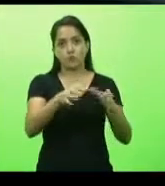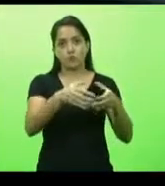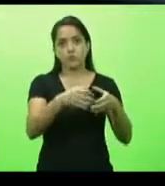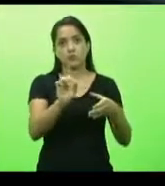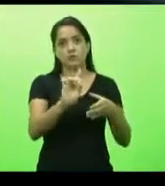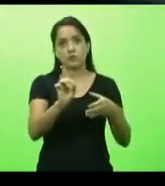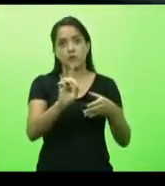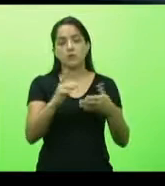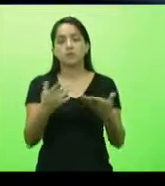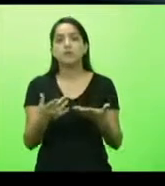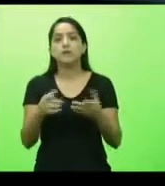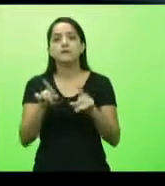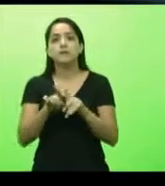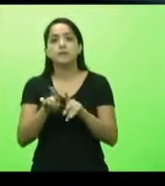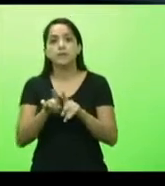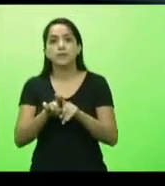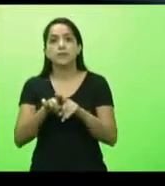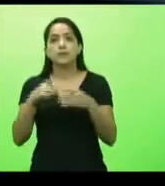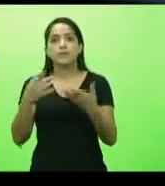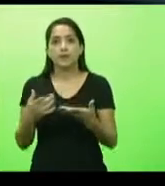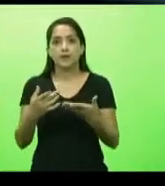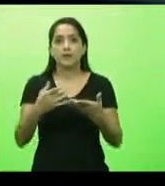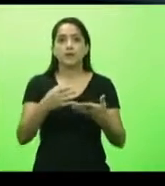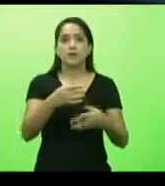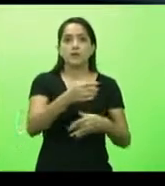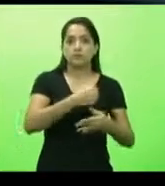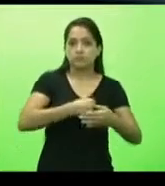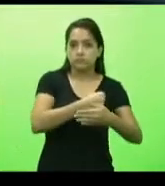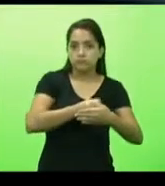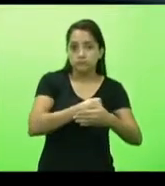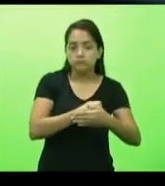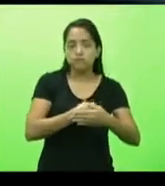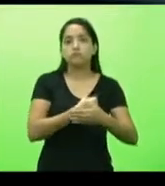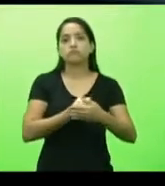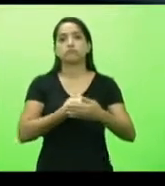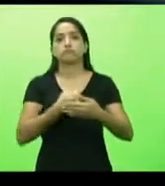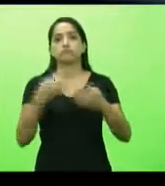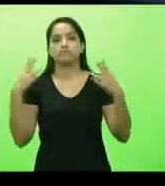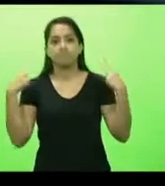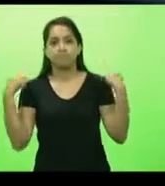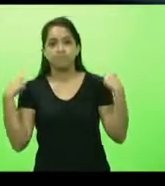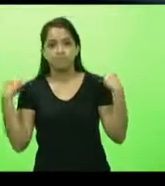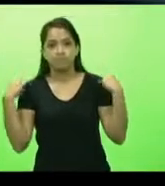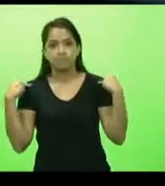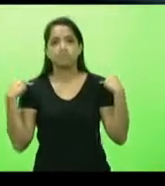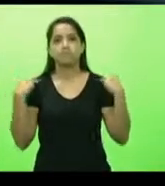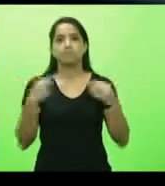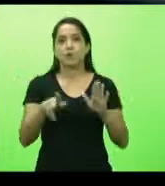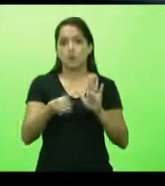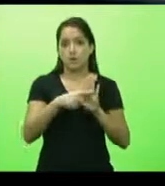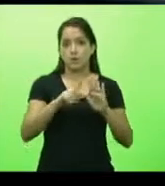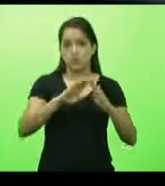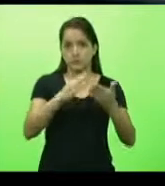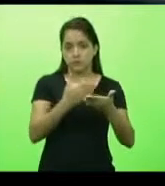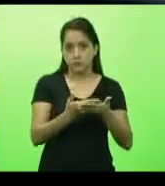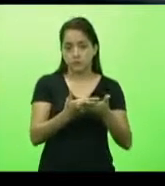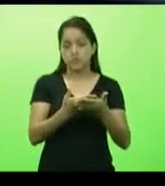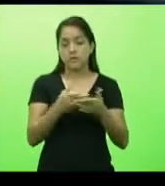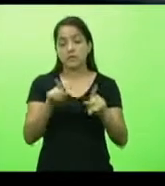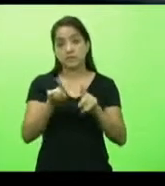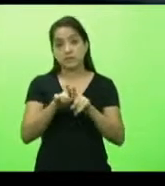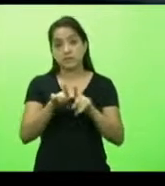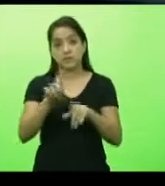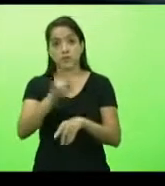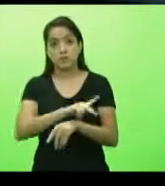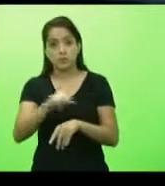inclusive porque estamos falando de merendeiras, de zeladores, de motoristas do transporte escolar. No mais, os professores já